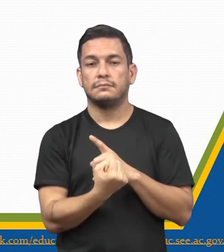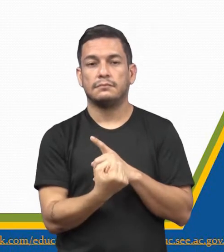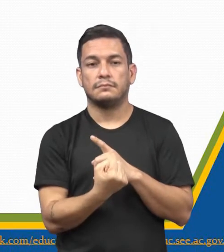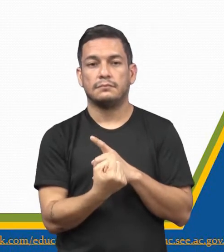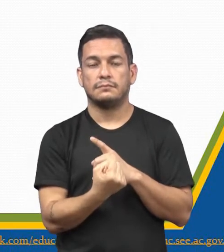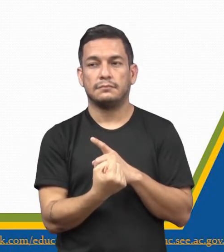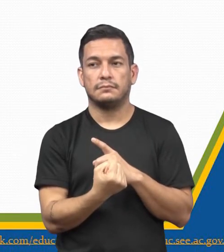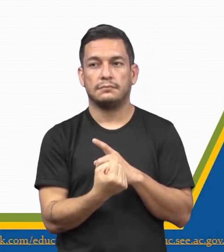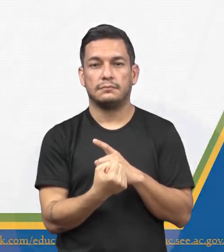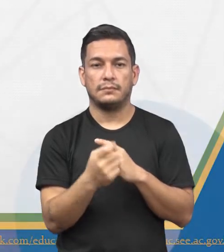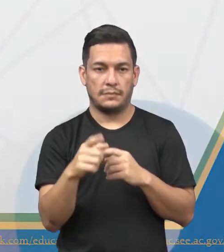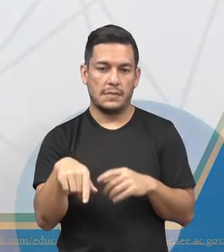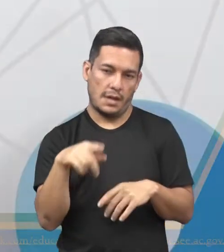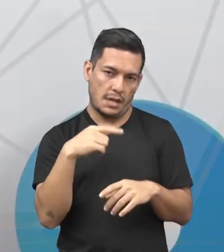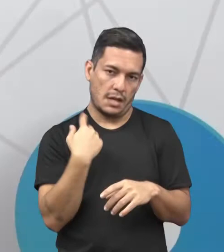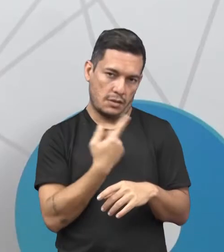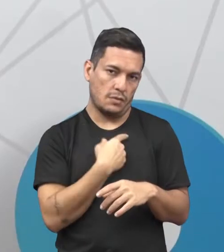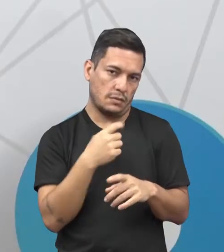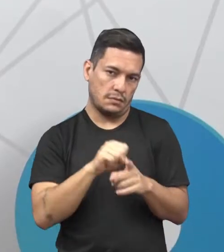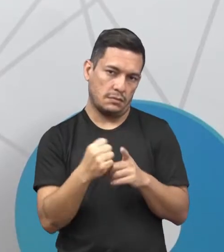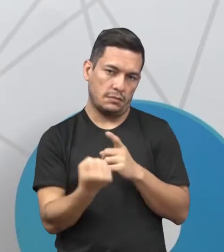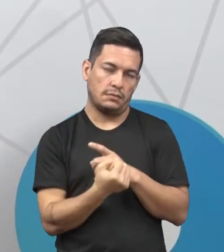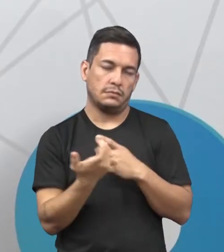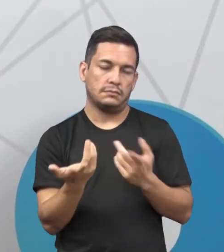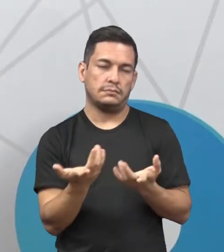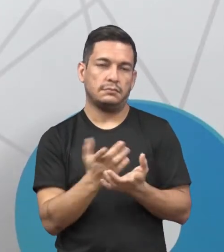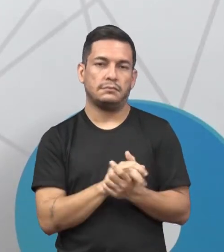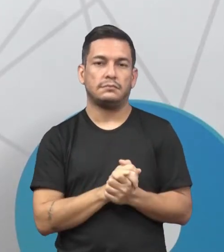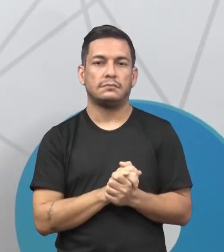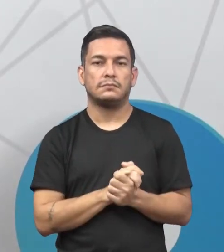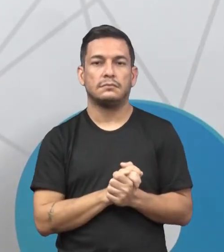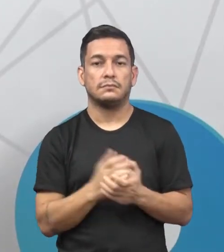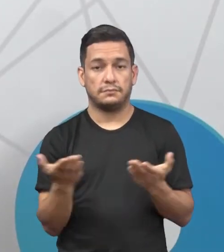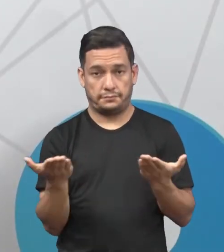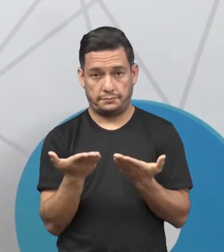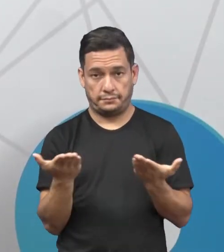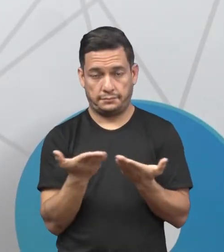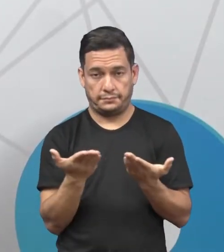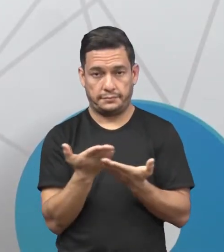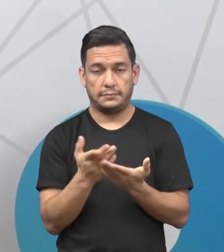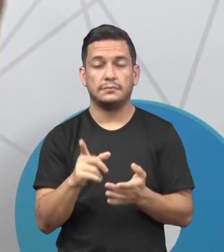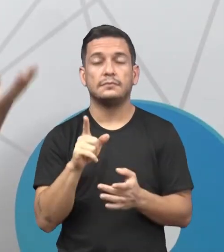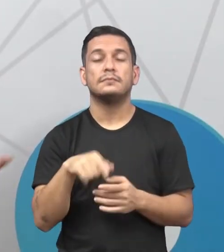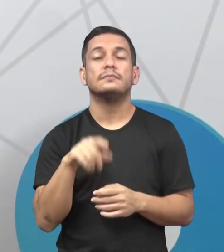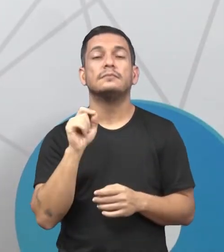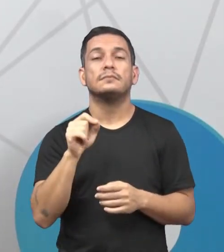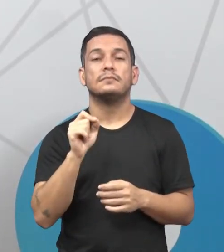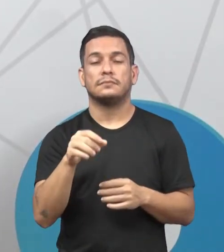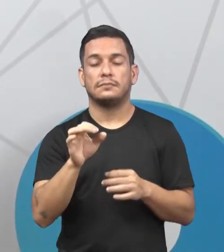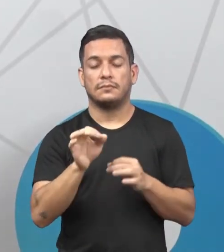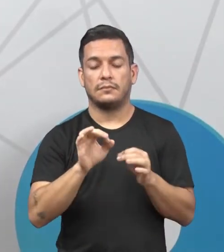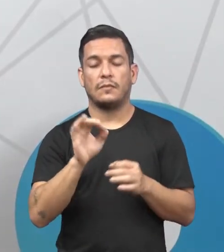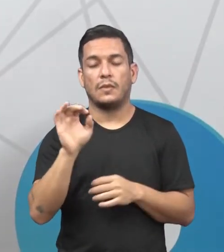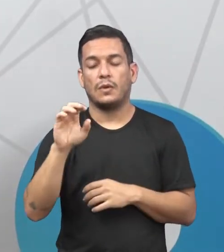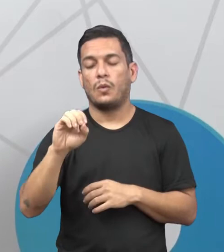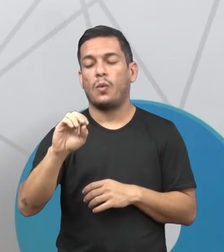que no caso é a nossa sociedade da atualidade, que ela é um grande organismo, é um organismo